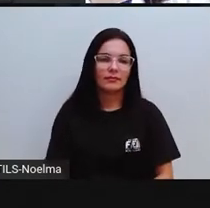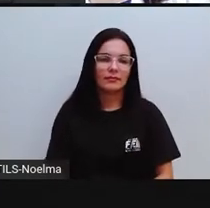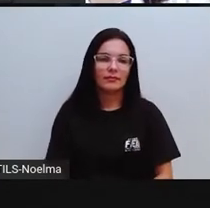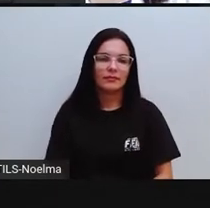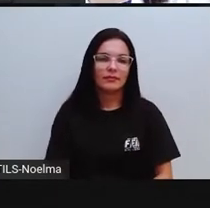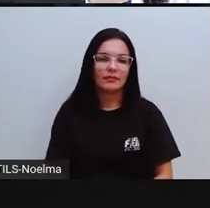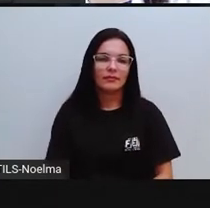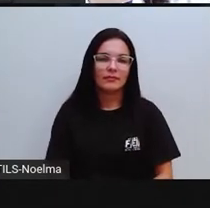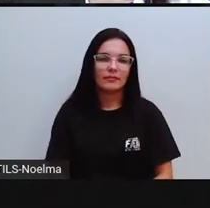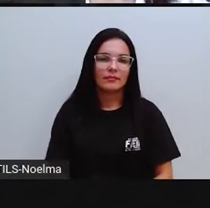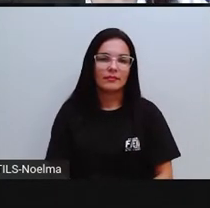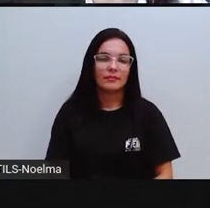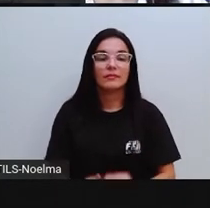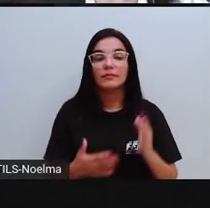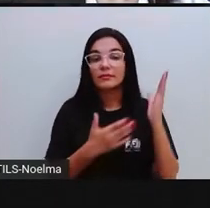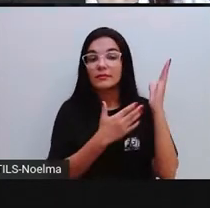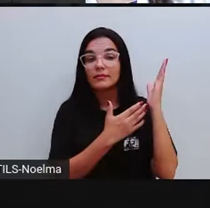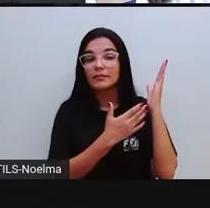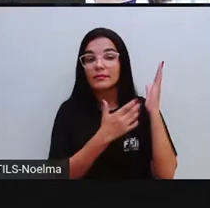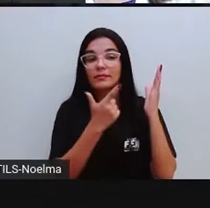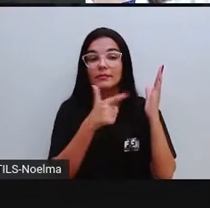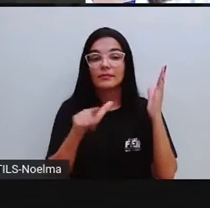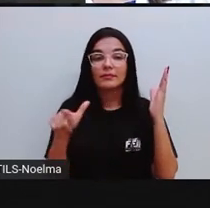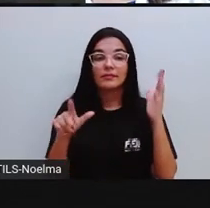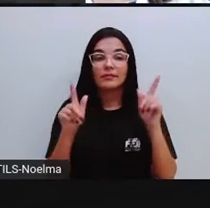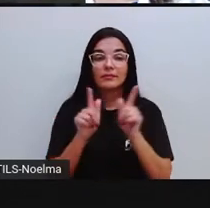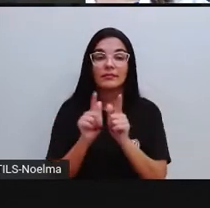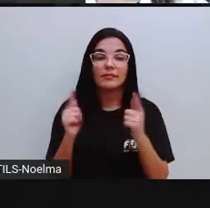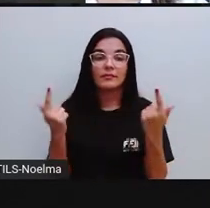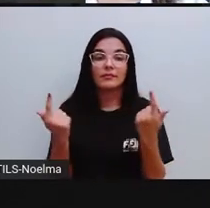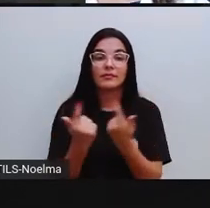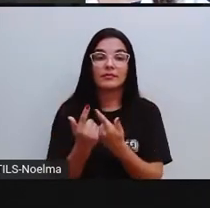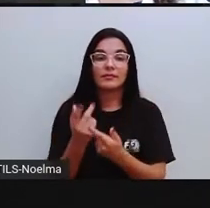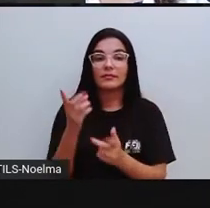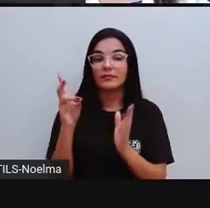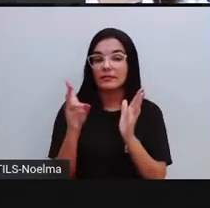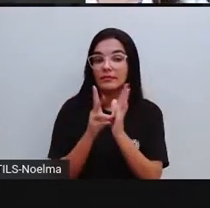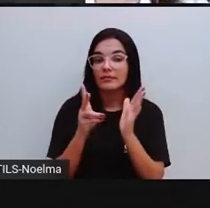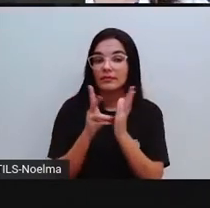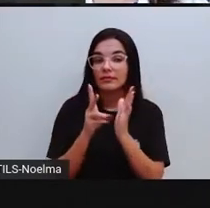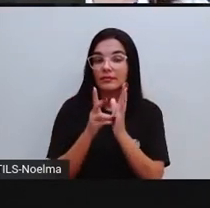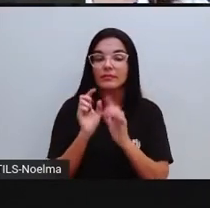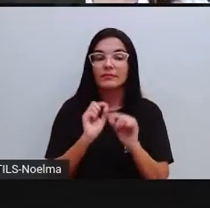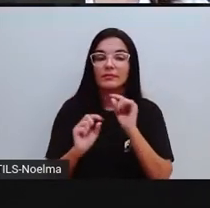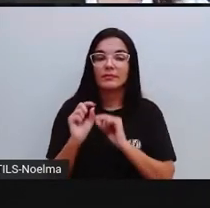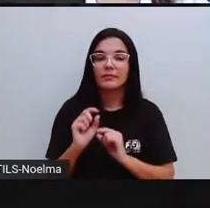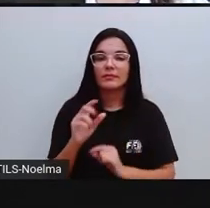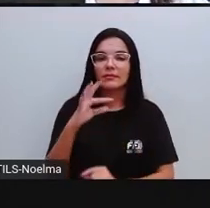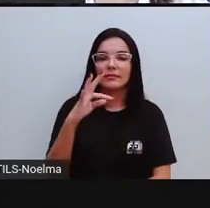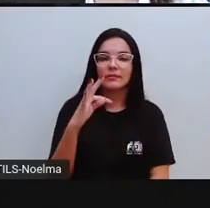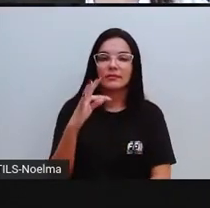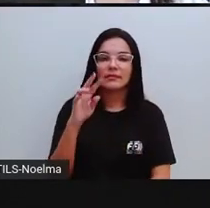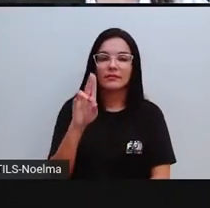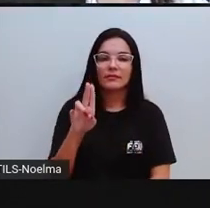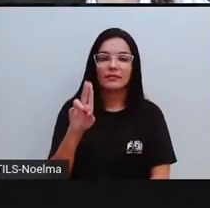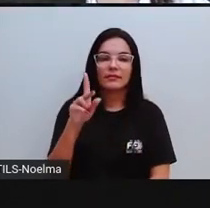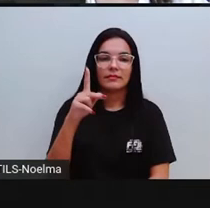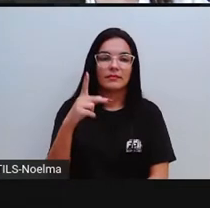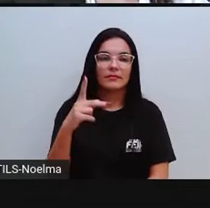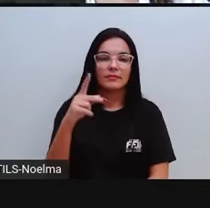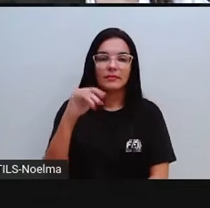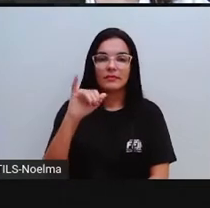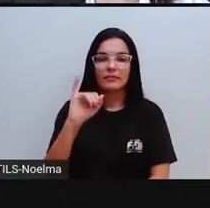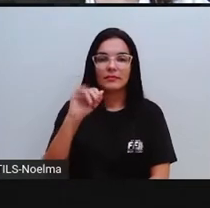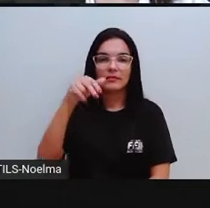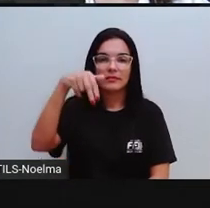Olha lá, outro povo indígena, ó, povos tupiniquins, que geralmente, né, nós